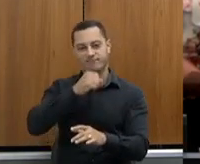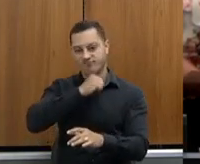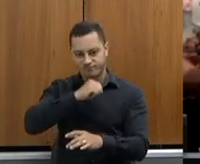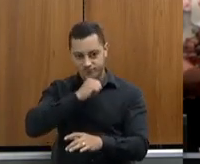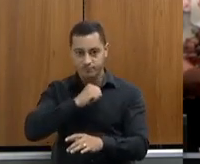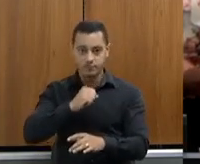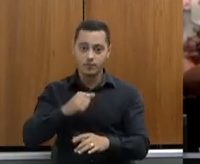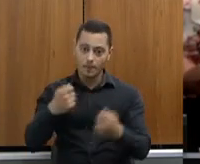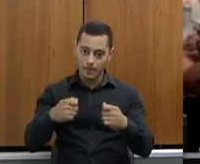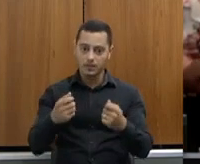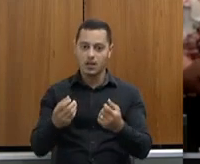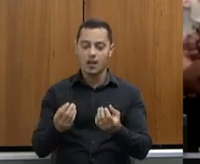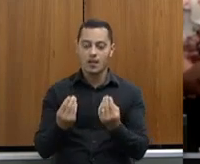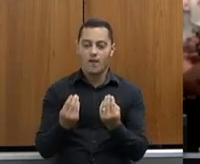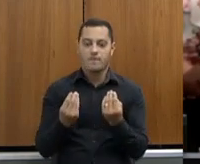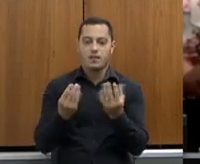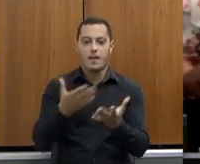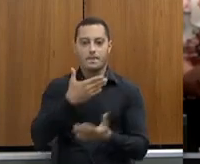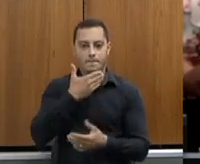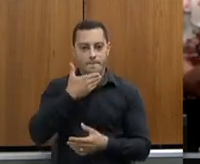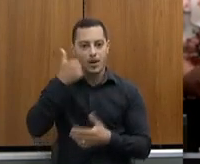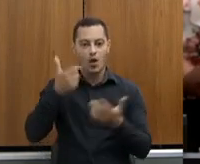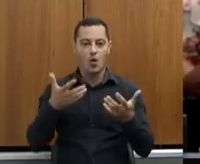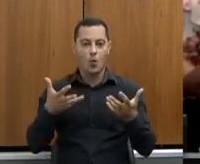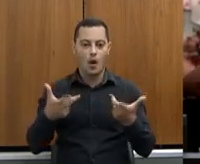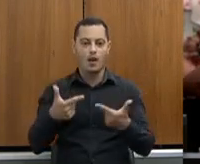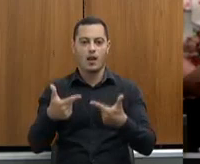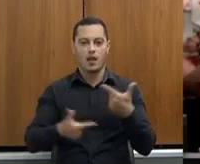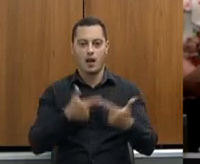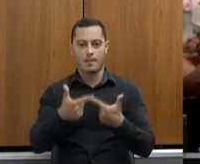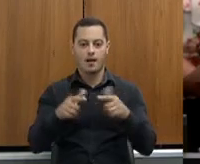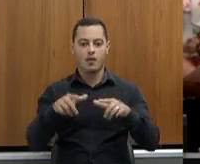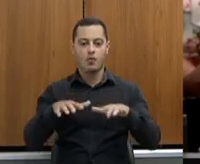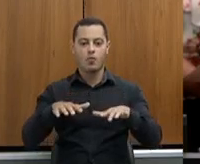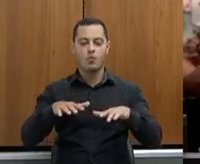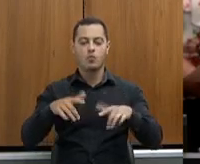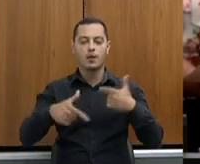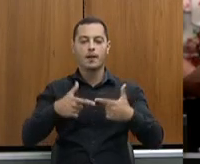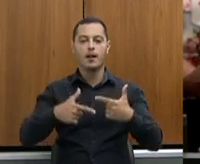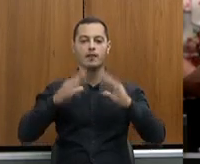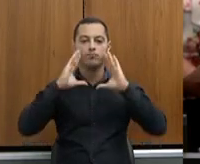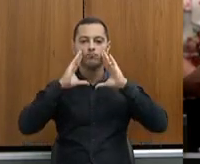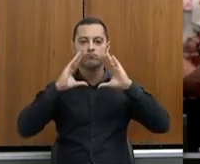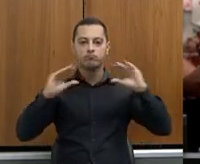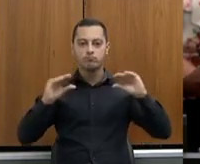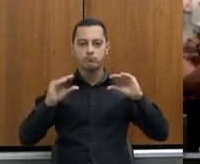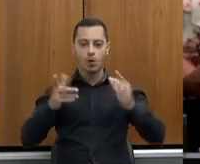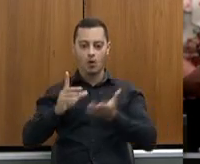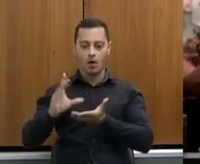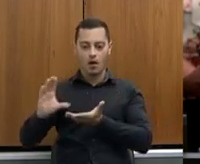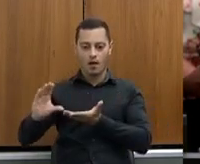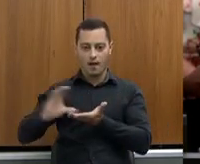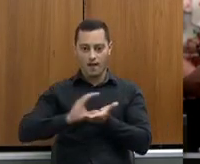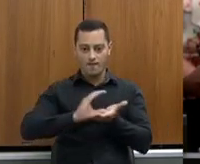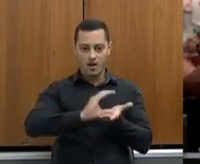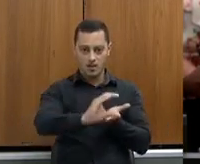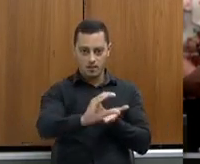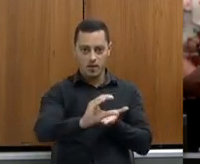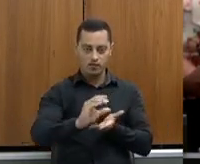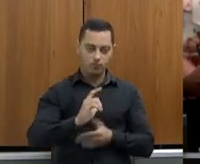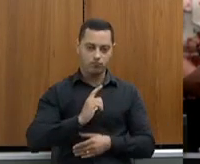trabalho melhor para o nosso pessoal, para poder trabalhar em um ambiente mais salubre, um ambiente melhor, e esse investimento está sendo feito.